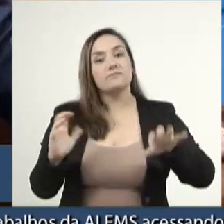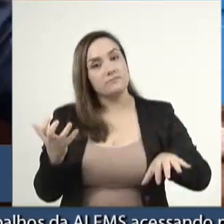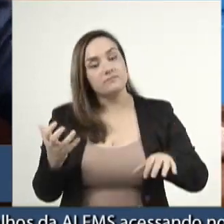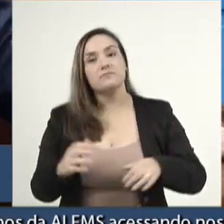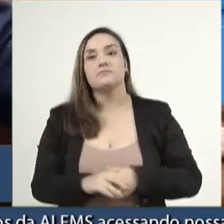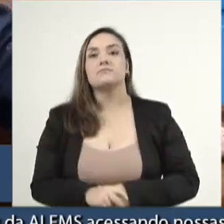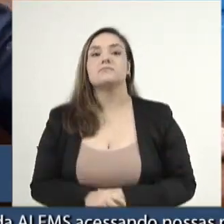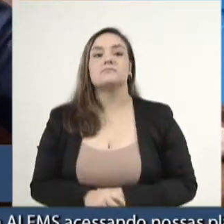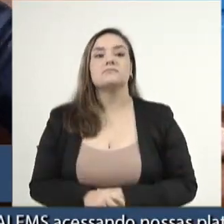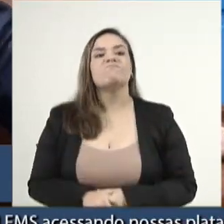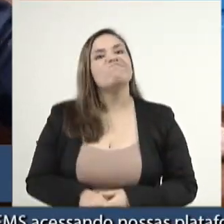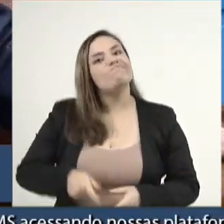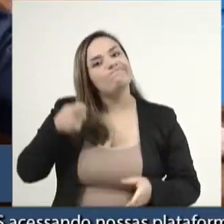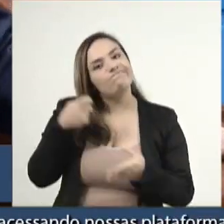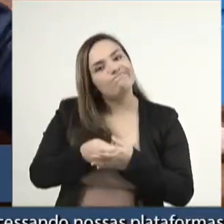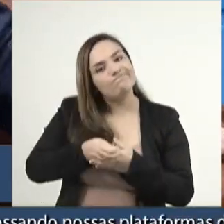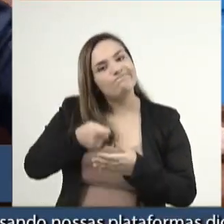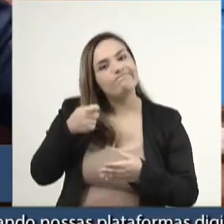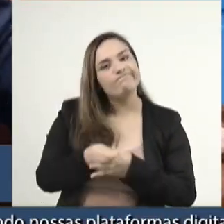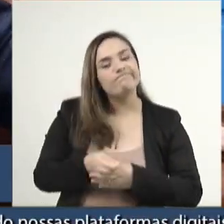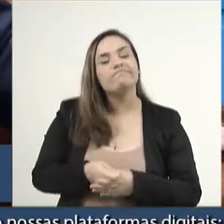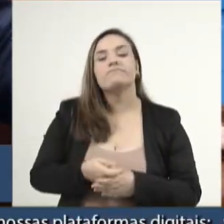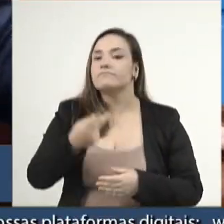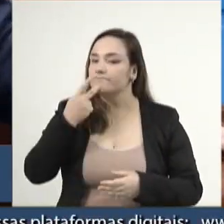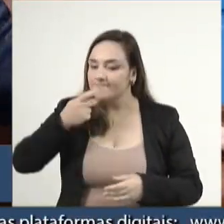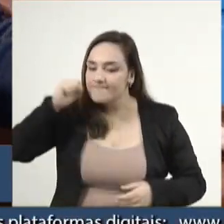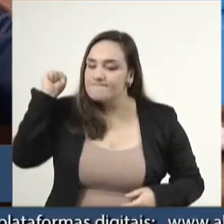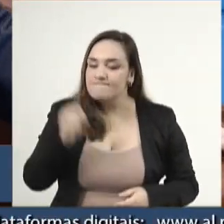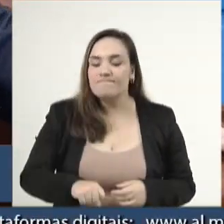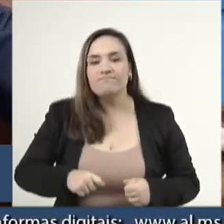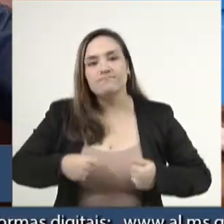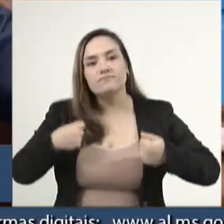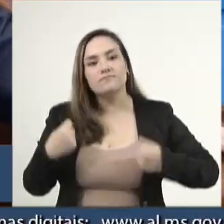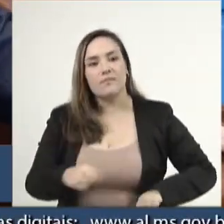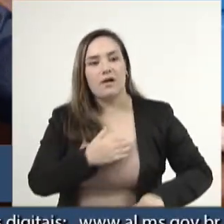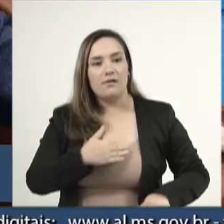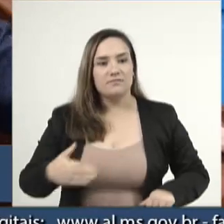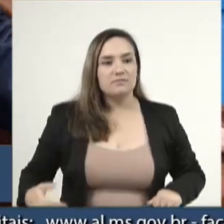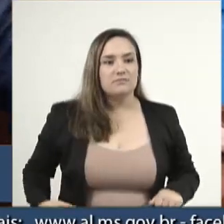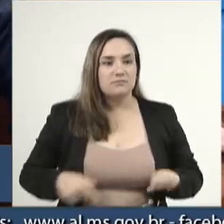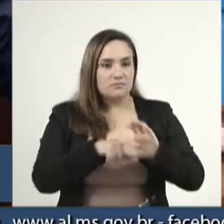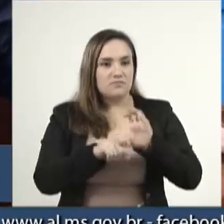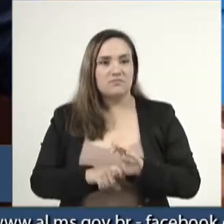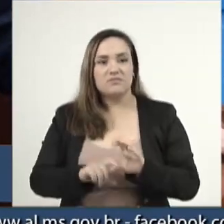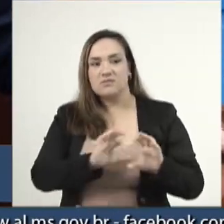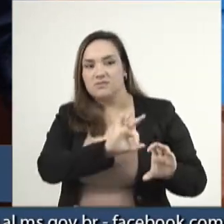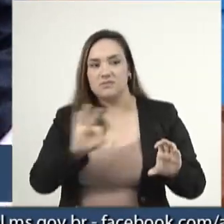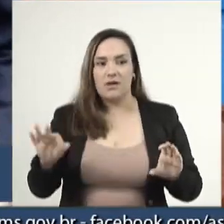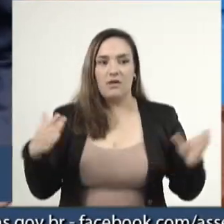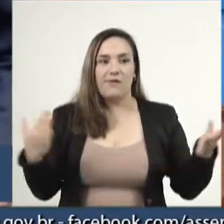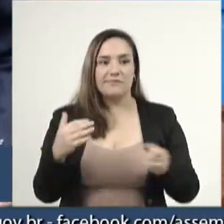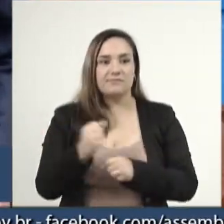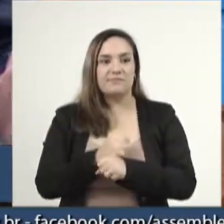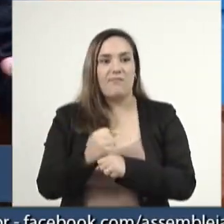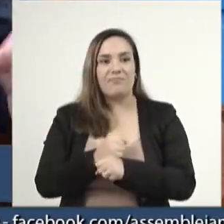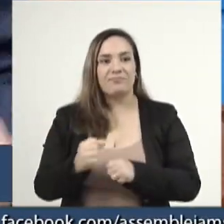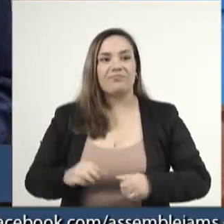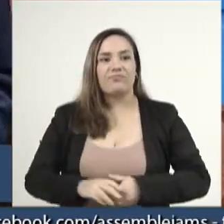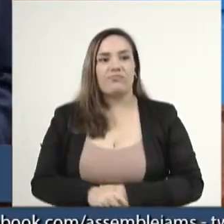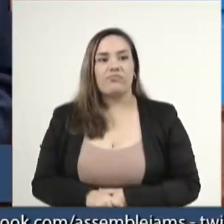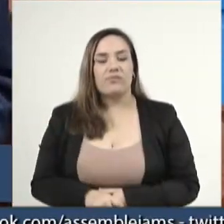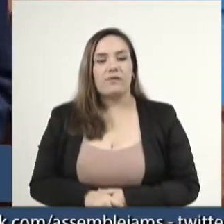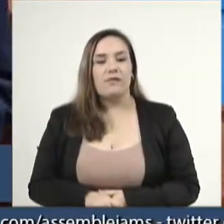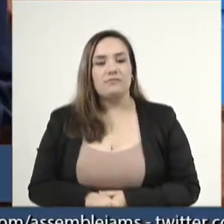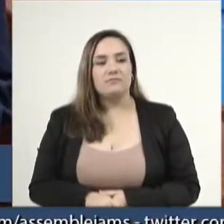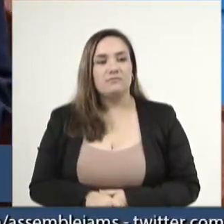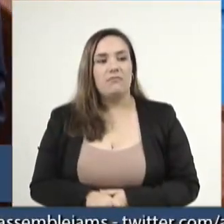pressiona, exige, cobra do governo déficit zero esse ano. E aqui